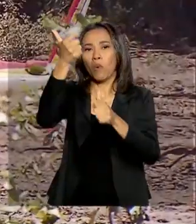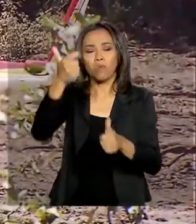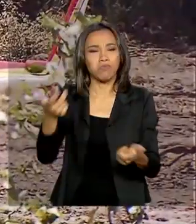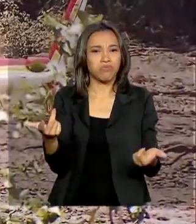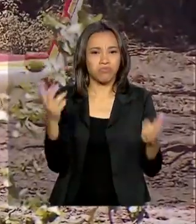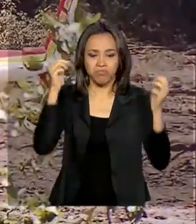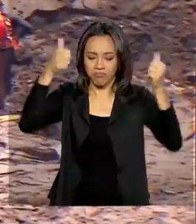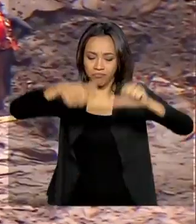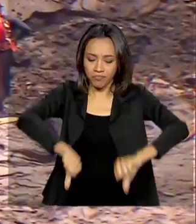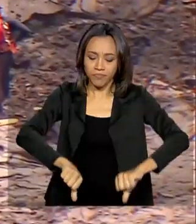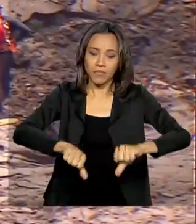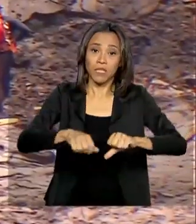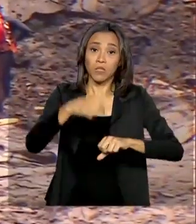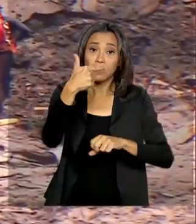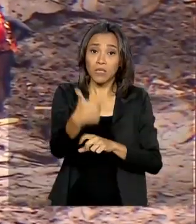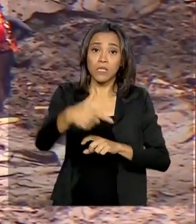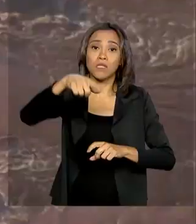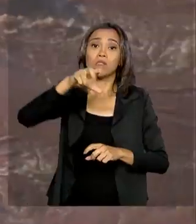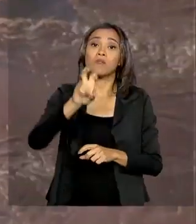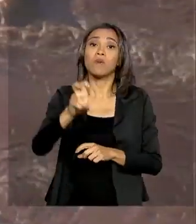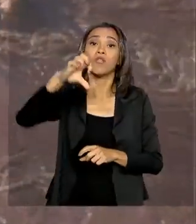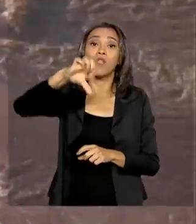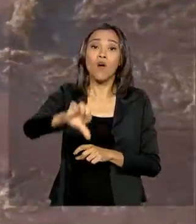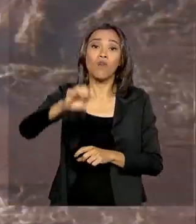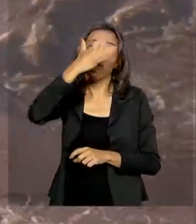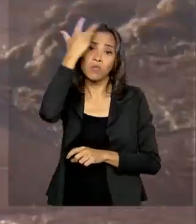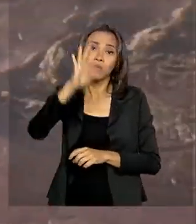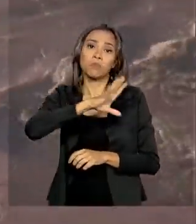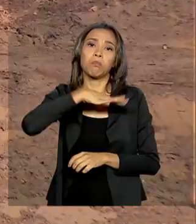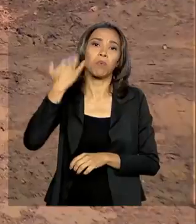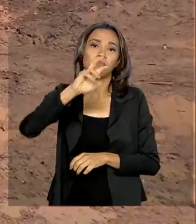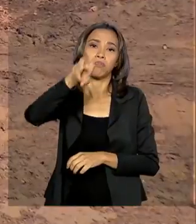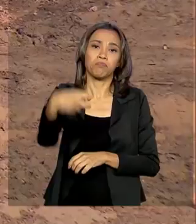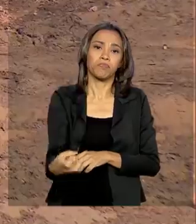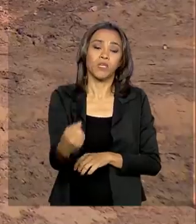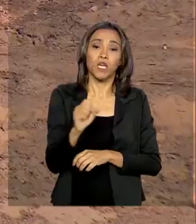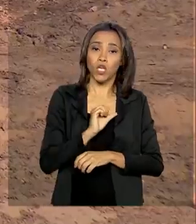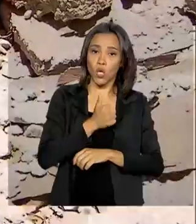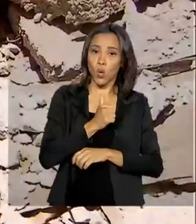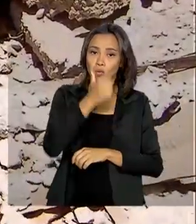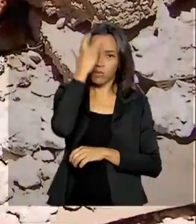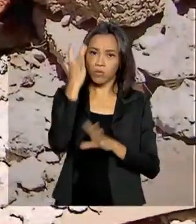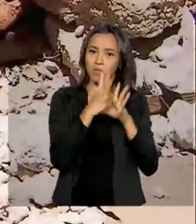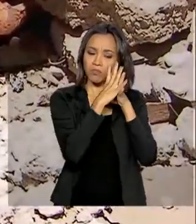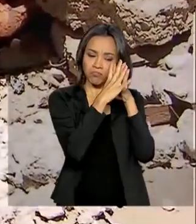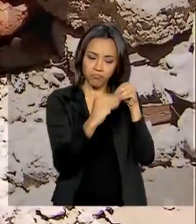259 pessoas, deixando ainda 11 desaparecidas.